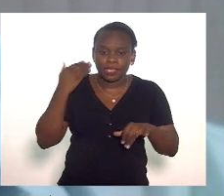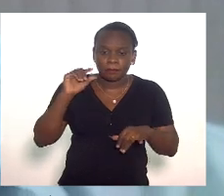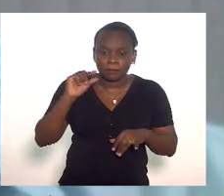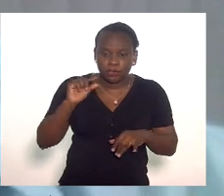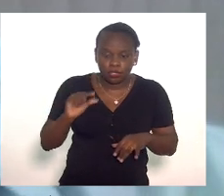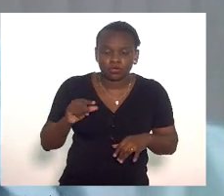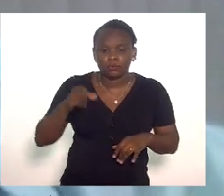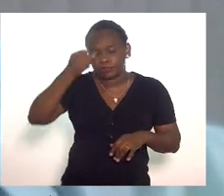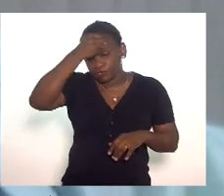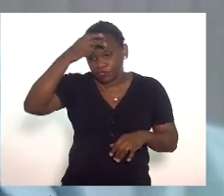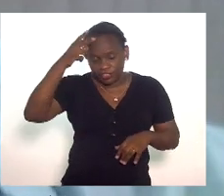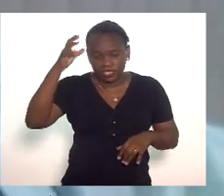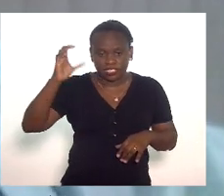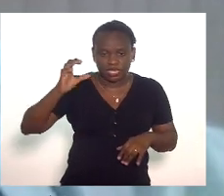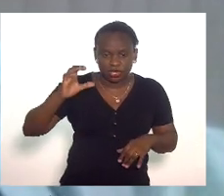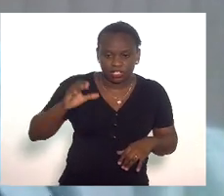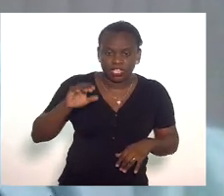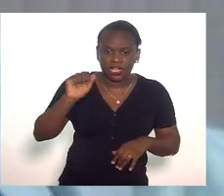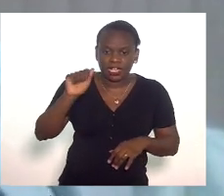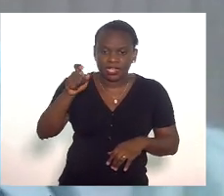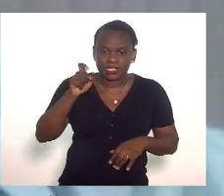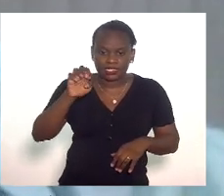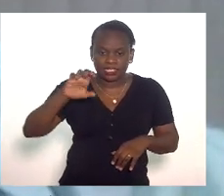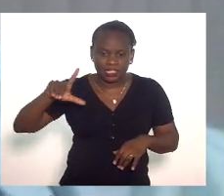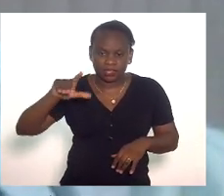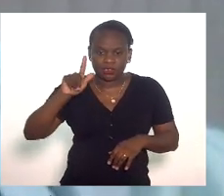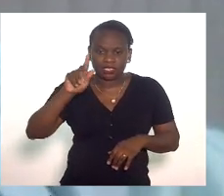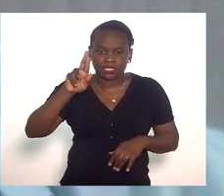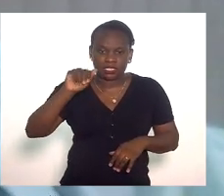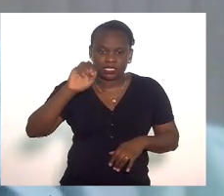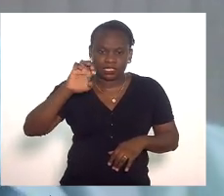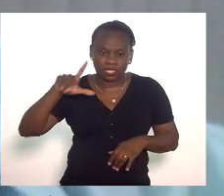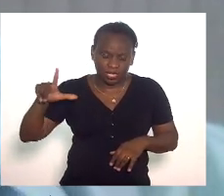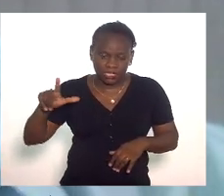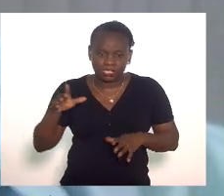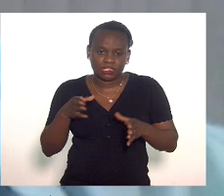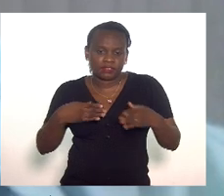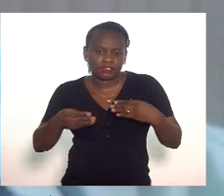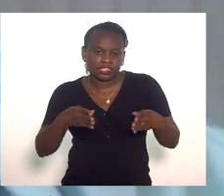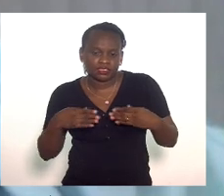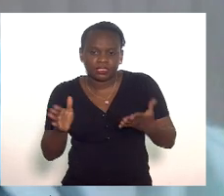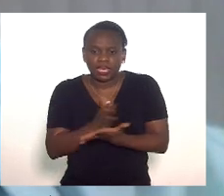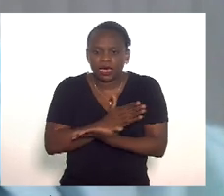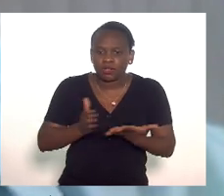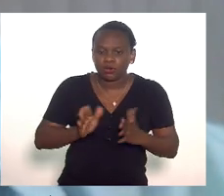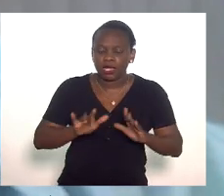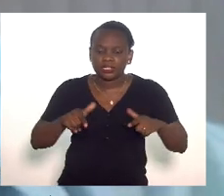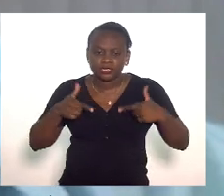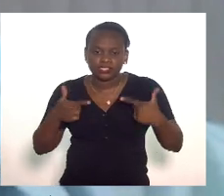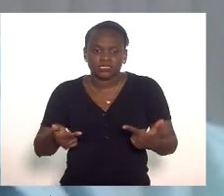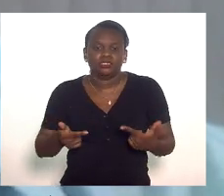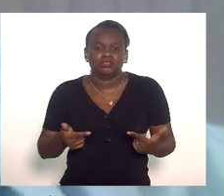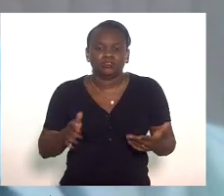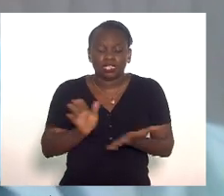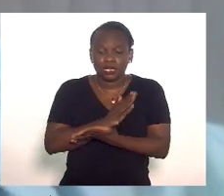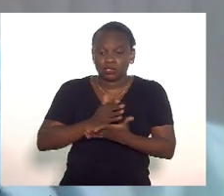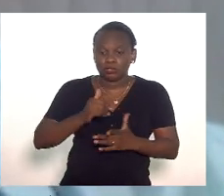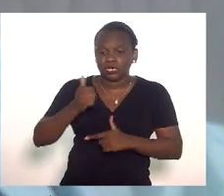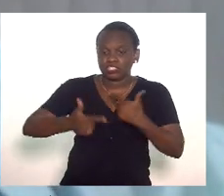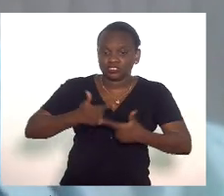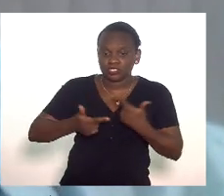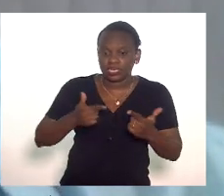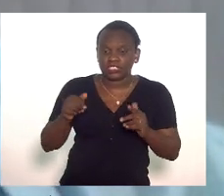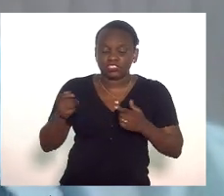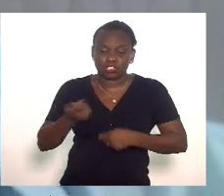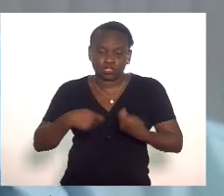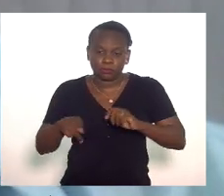pelo prefeito de Niterói Axel Grael com relação a flexibilização de algumas ações algumas atividades econômicas da